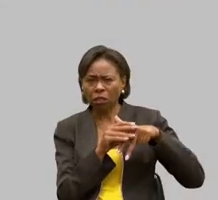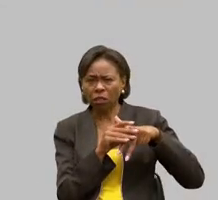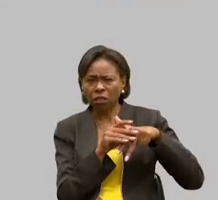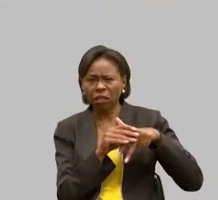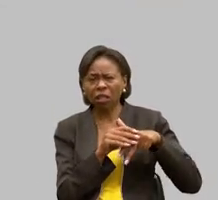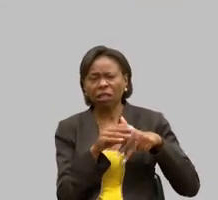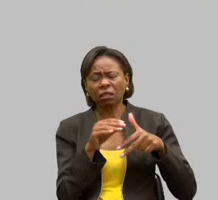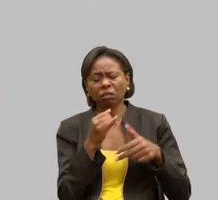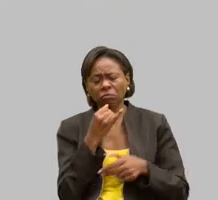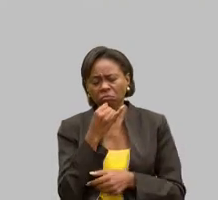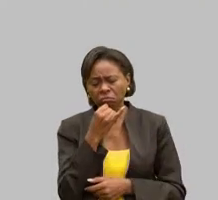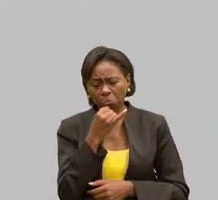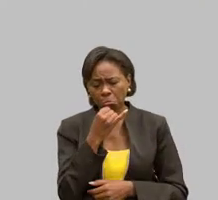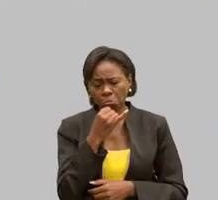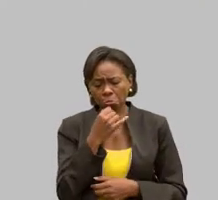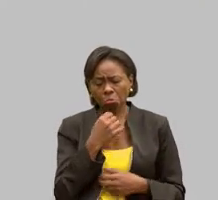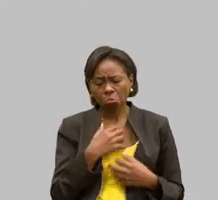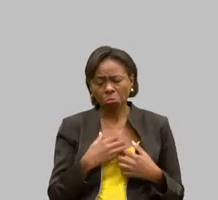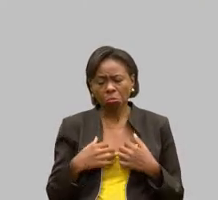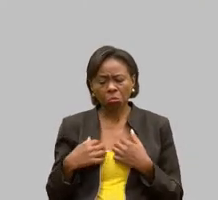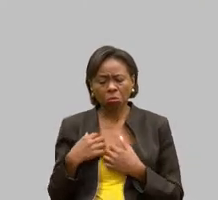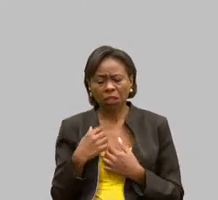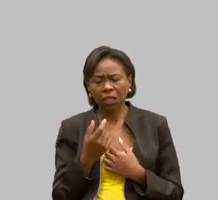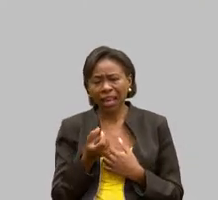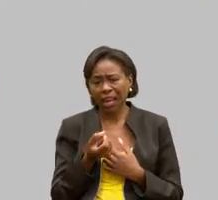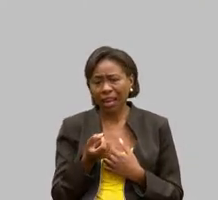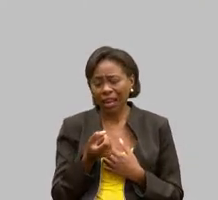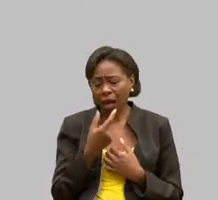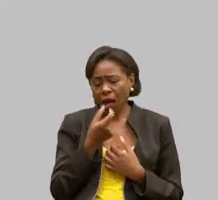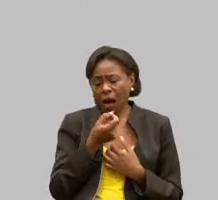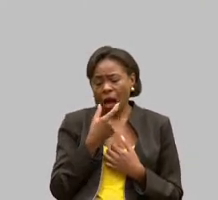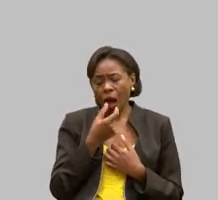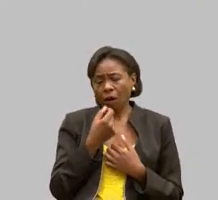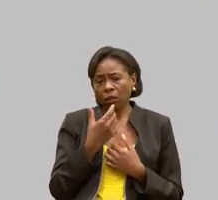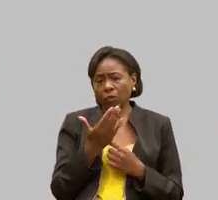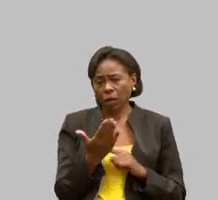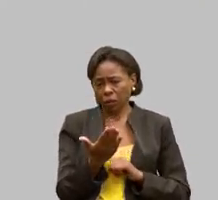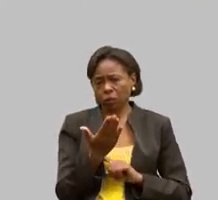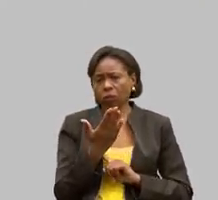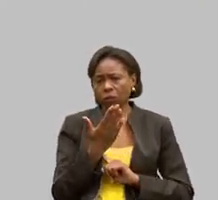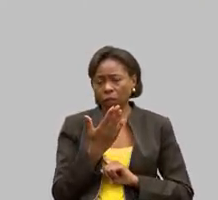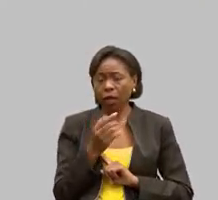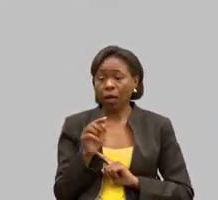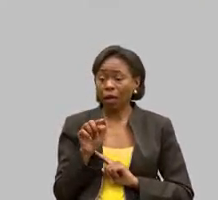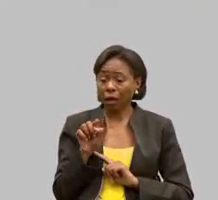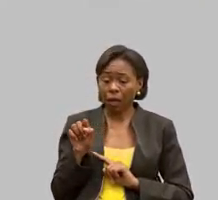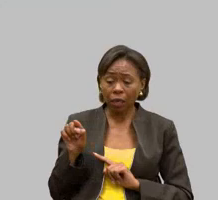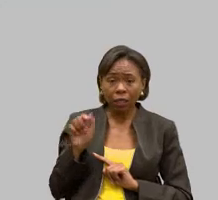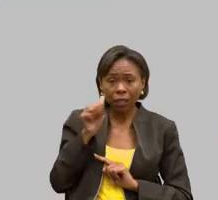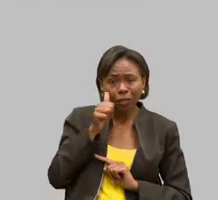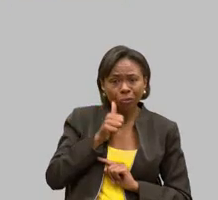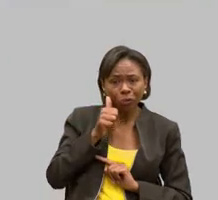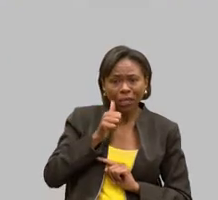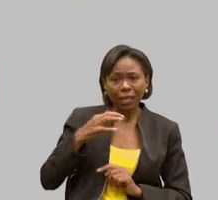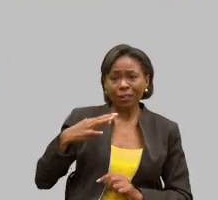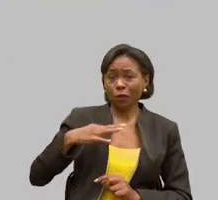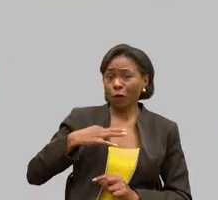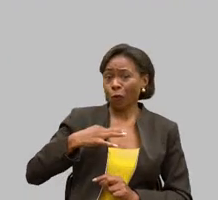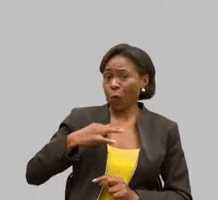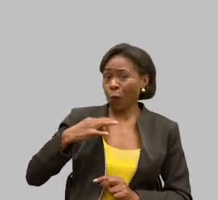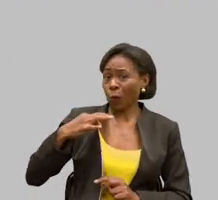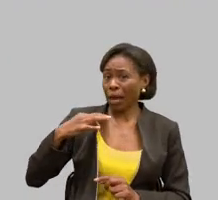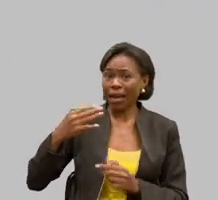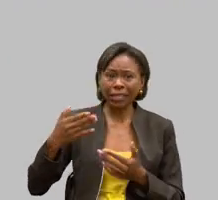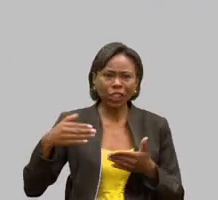medicamentos, às vezes, para levantar o astral dele, chegavam aquelas senhoras voluntárias, os motivava,